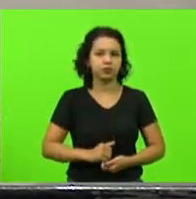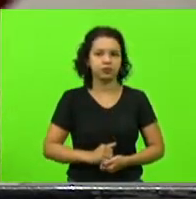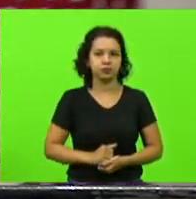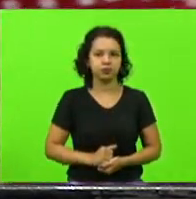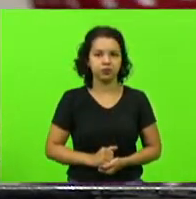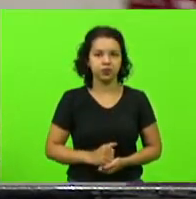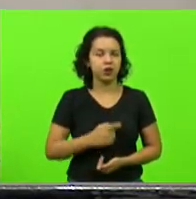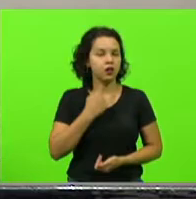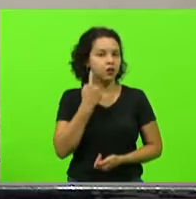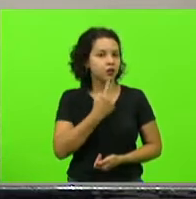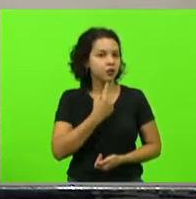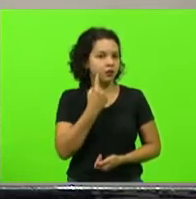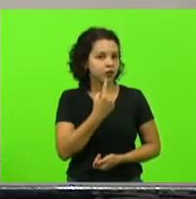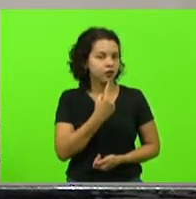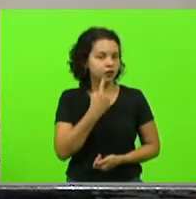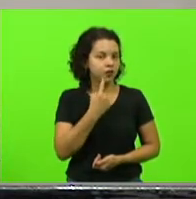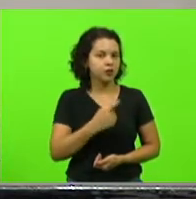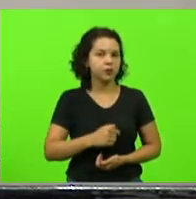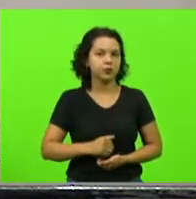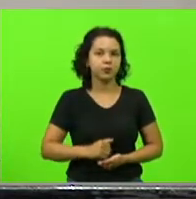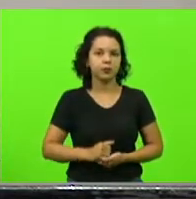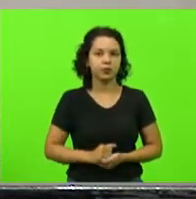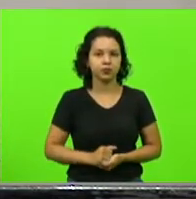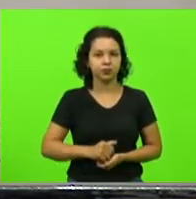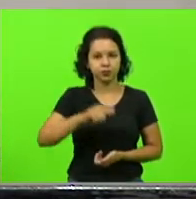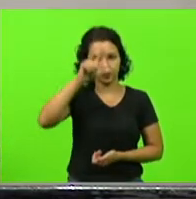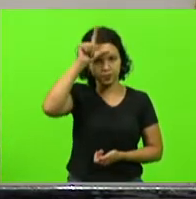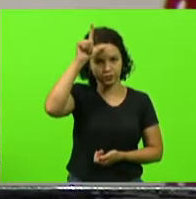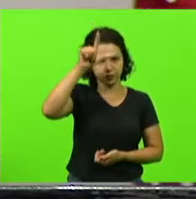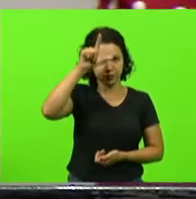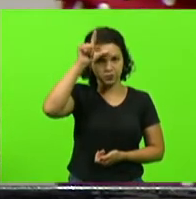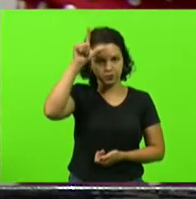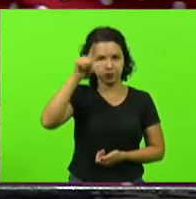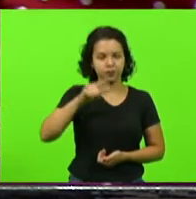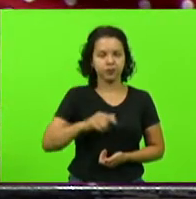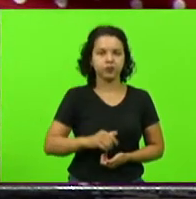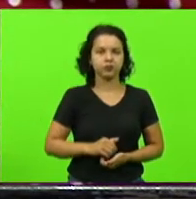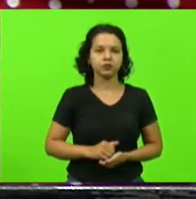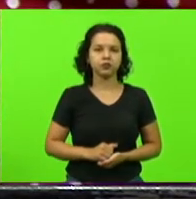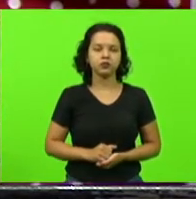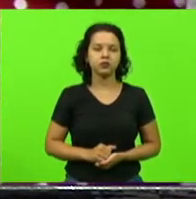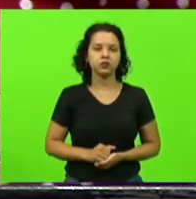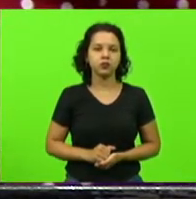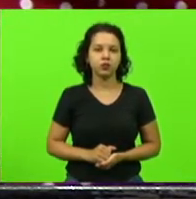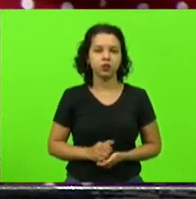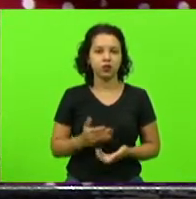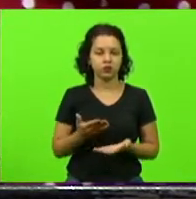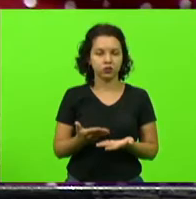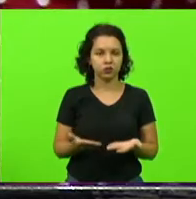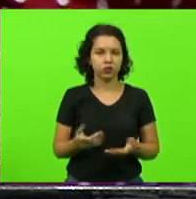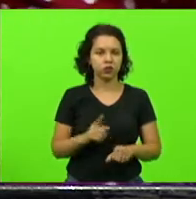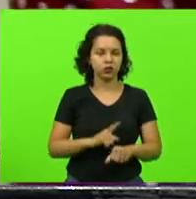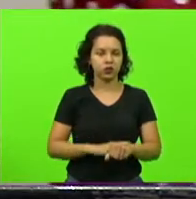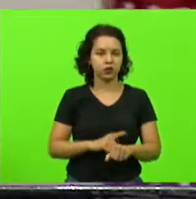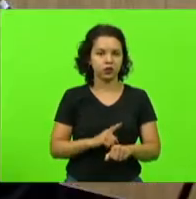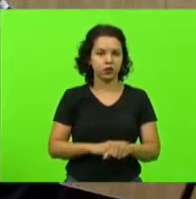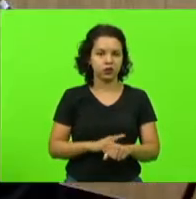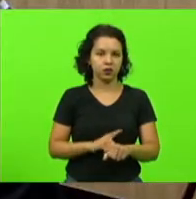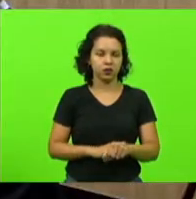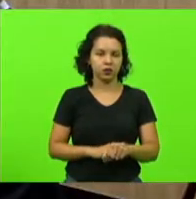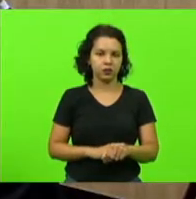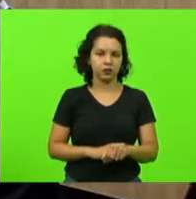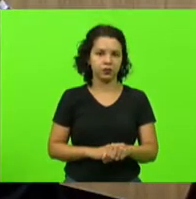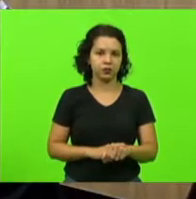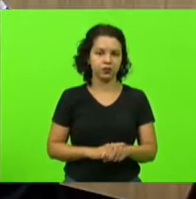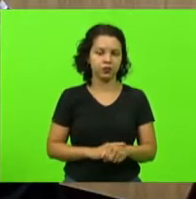deputado Sargento Lima, Vossa Excelência tem o tempo, valeu,